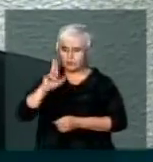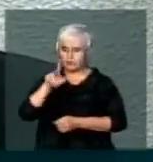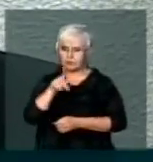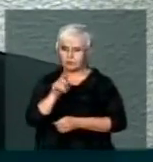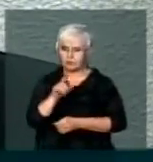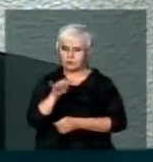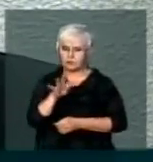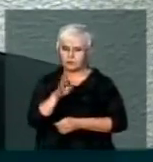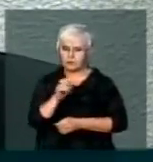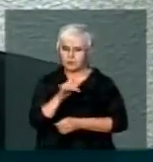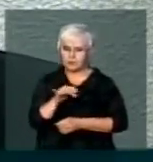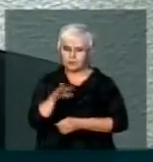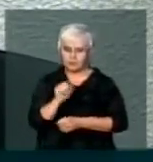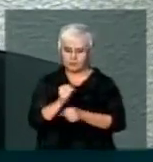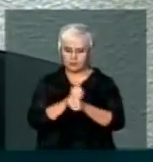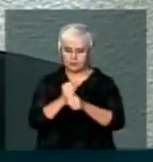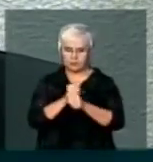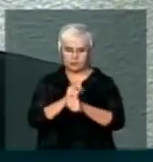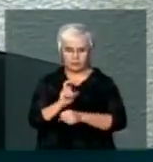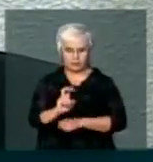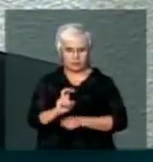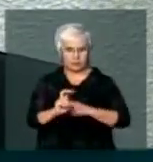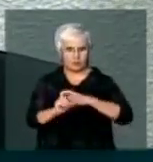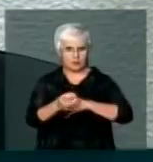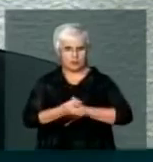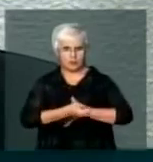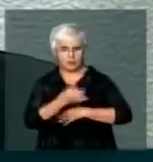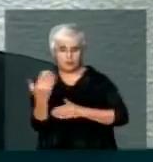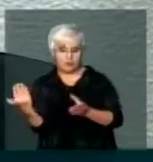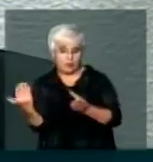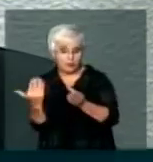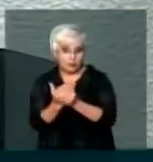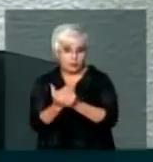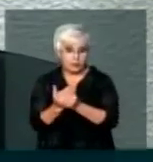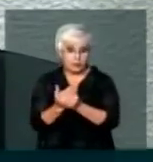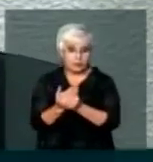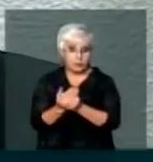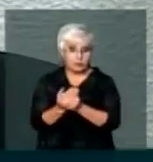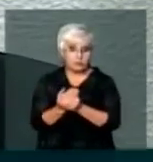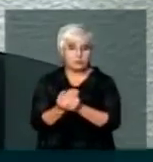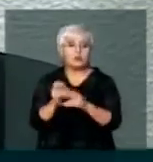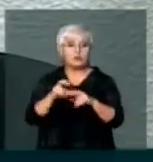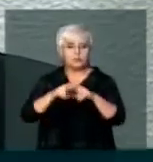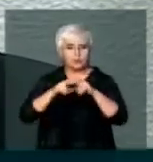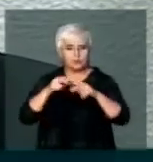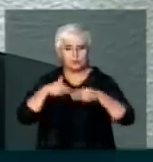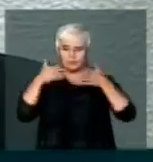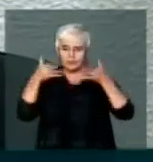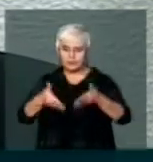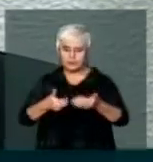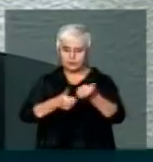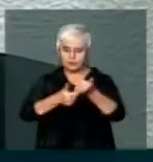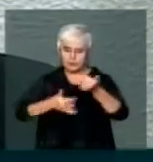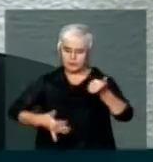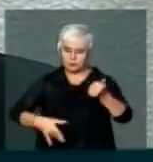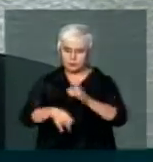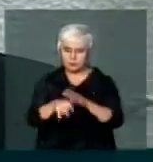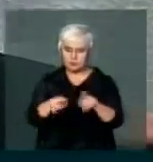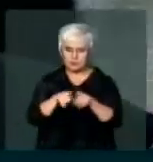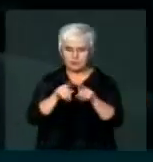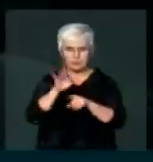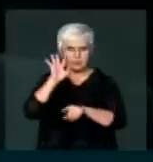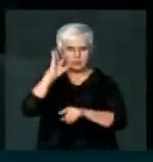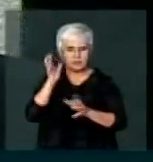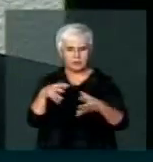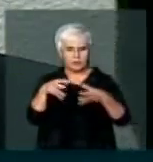Petrobras Durante cinco anos Tem vários processos Porque Por ser participante da diretoria E as decisões